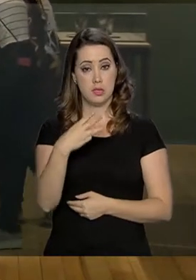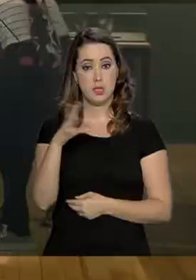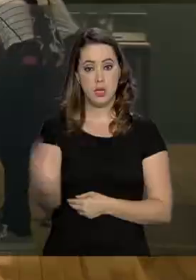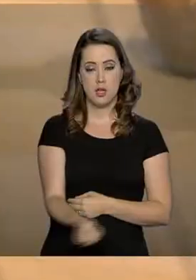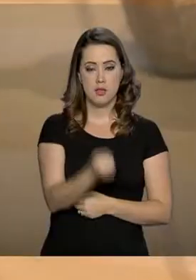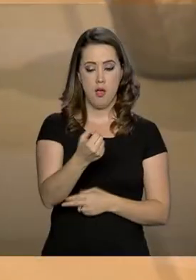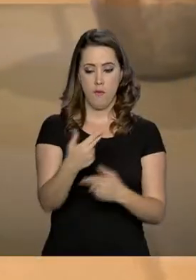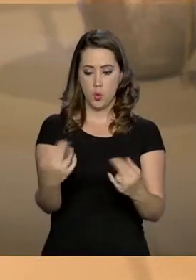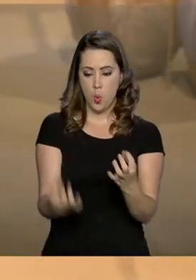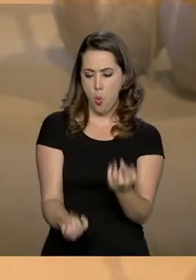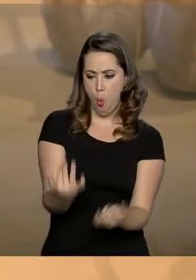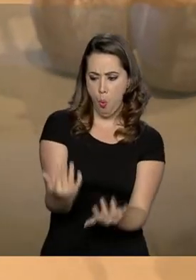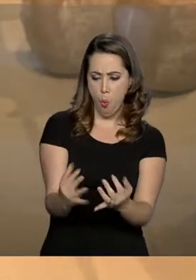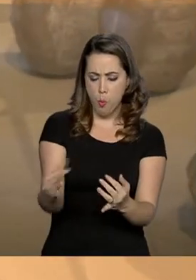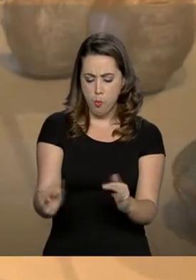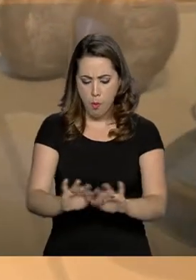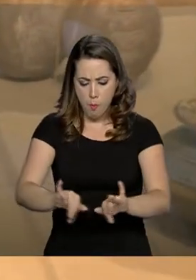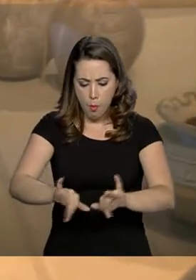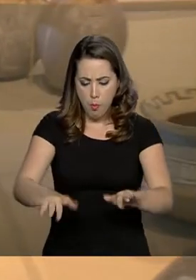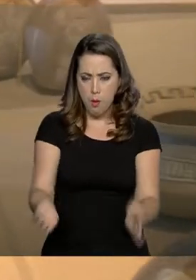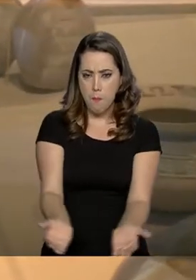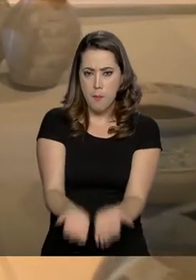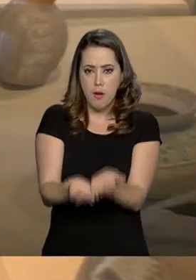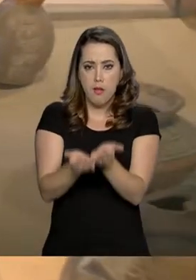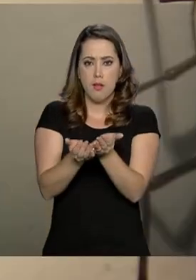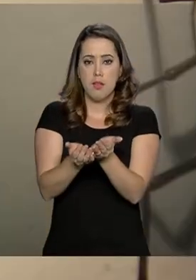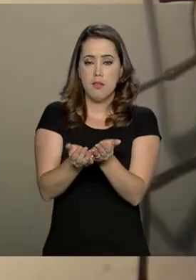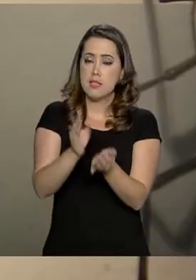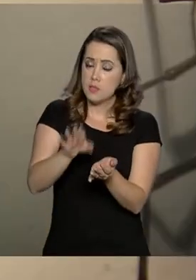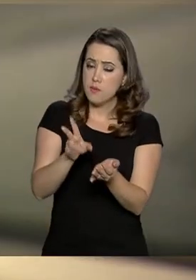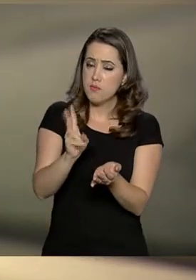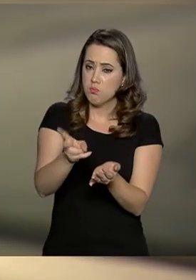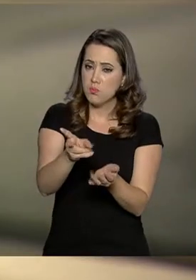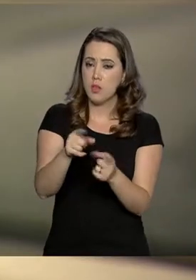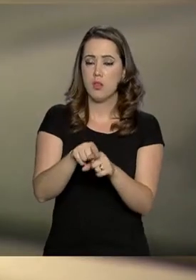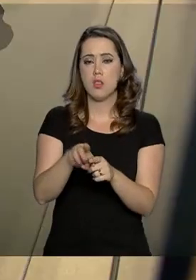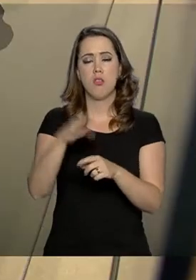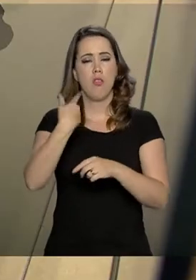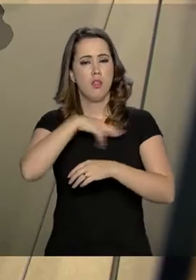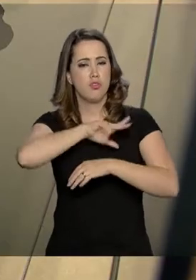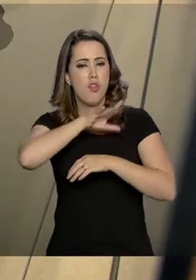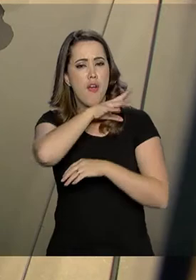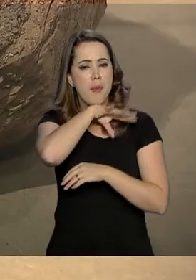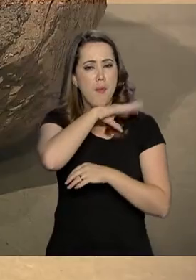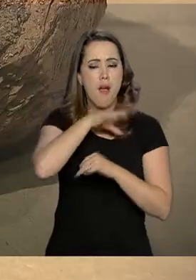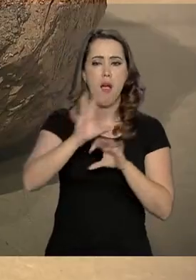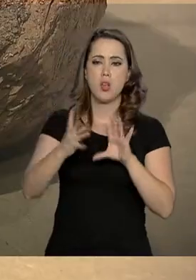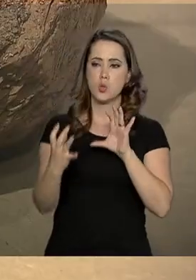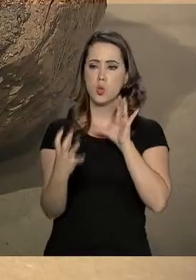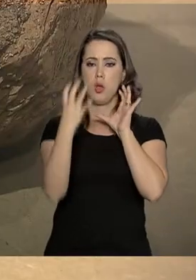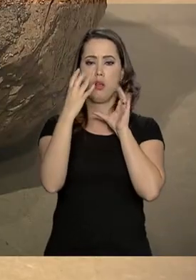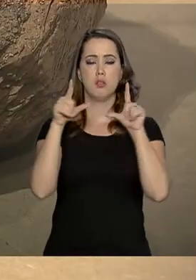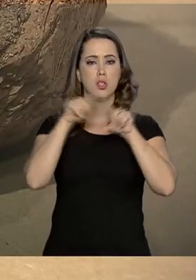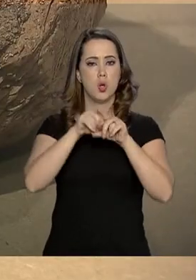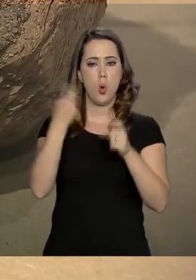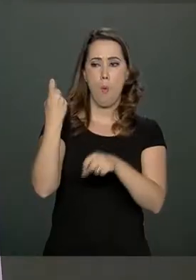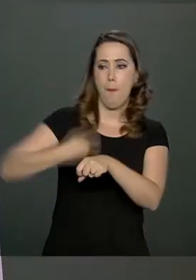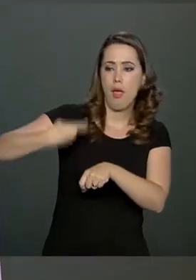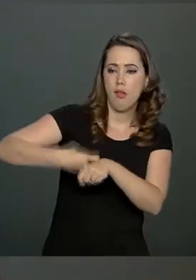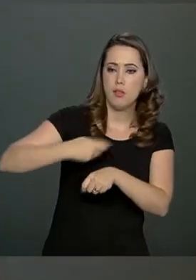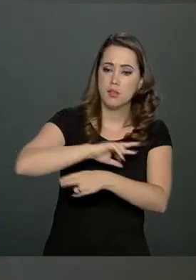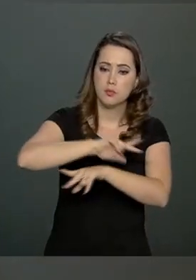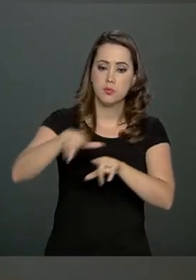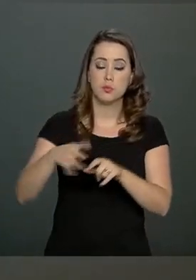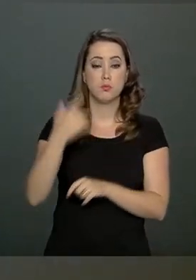cinzas, inteiros ou parcialmente danificados. Insetos, animais, crânios e rochas em séculos de história.